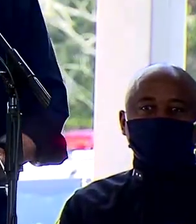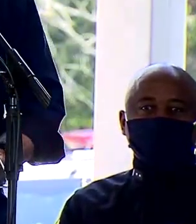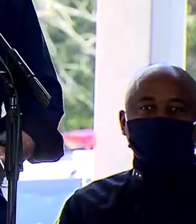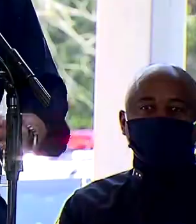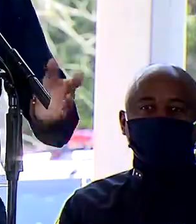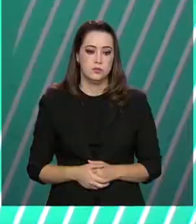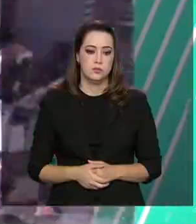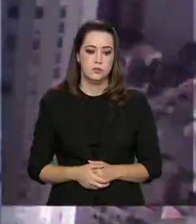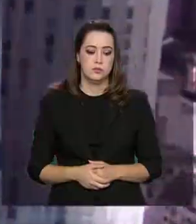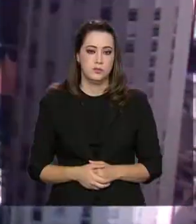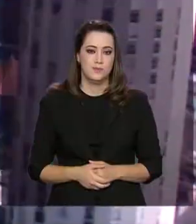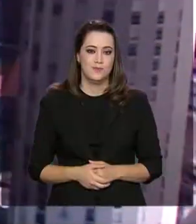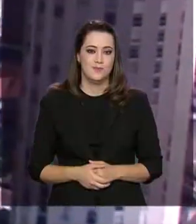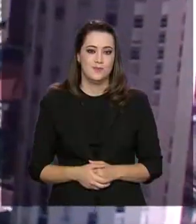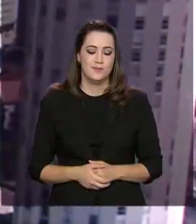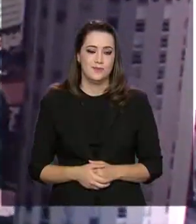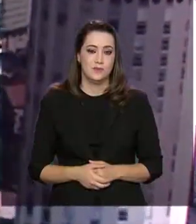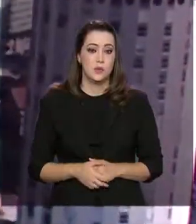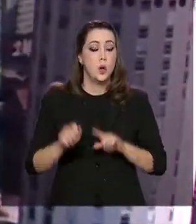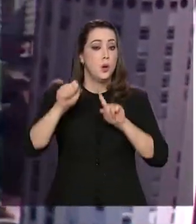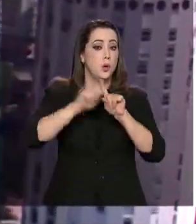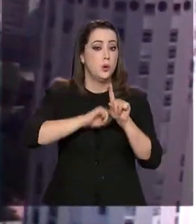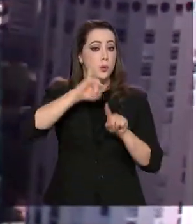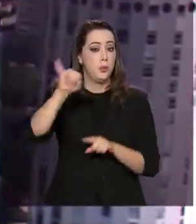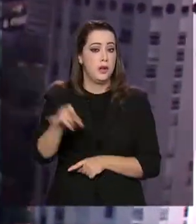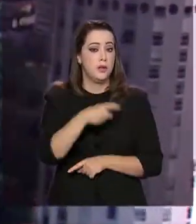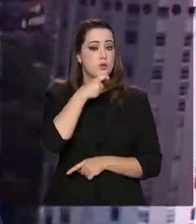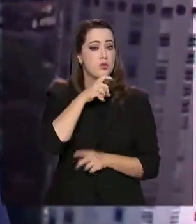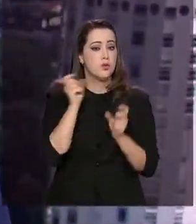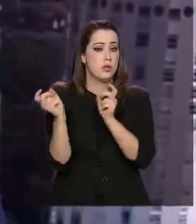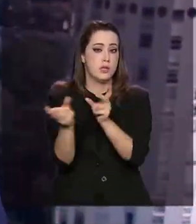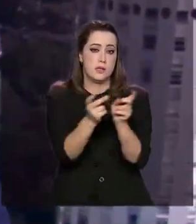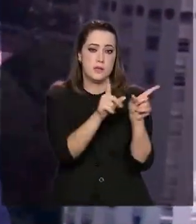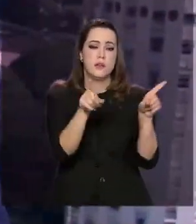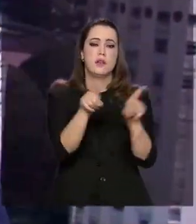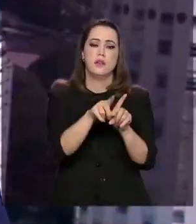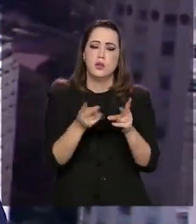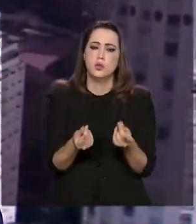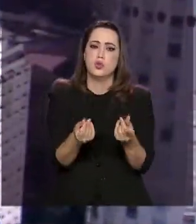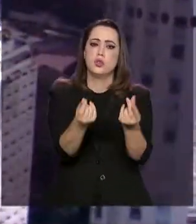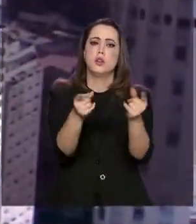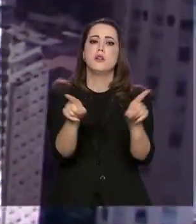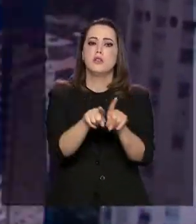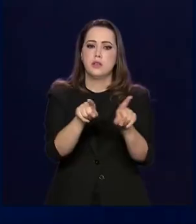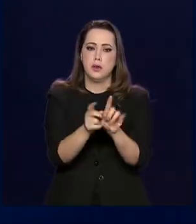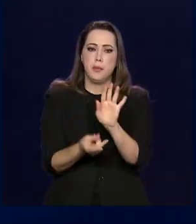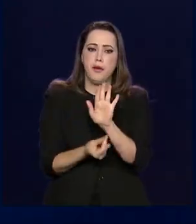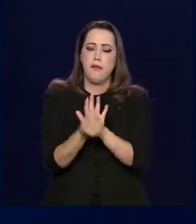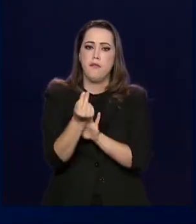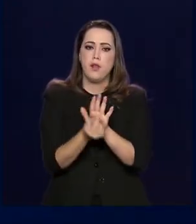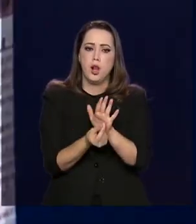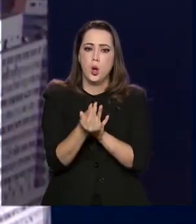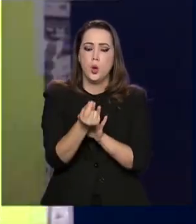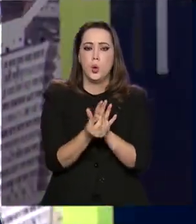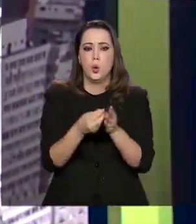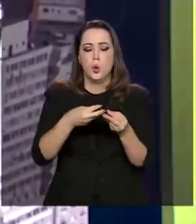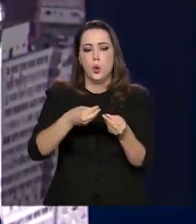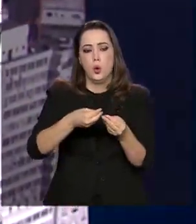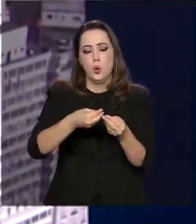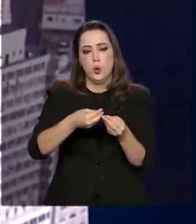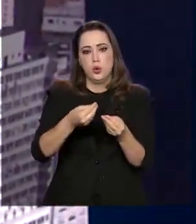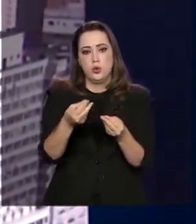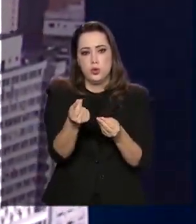para essa área. No mês de julho, as vendas, tanto em valor como em quantidade de notas emitidas,